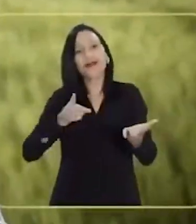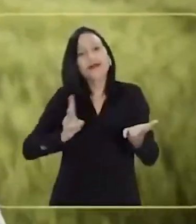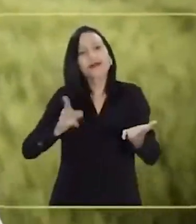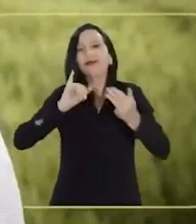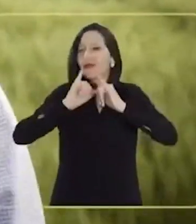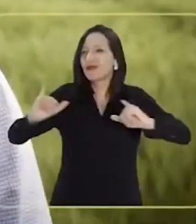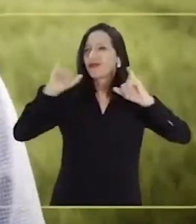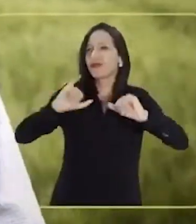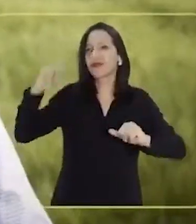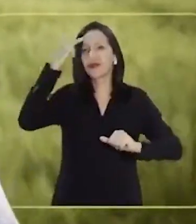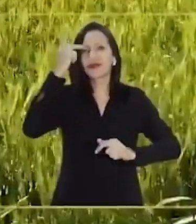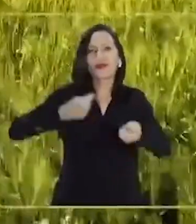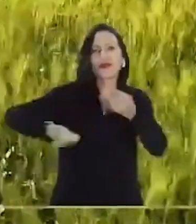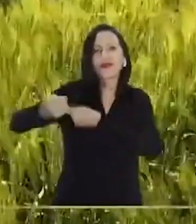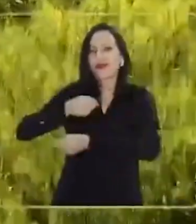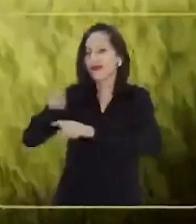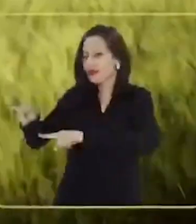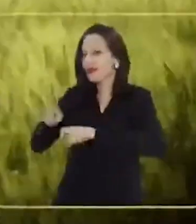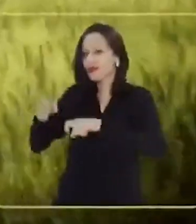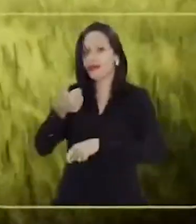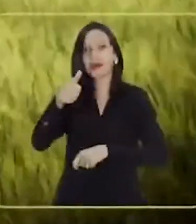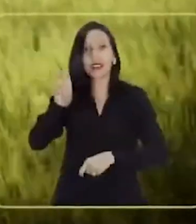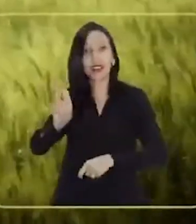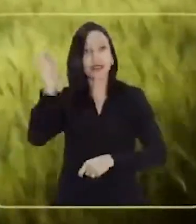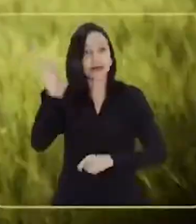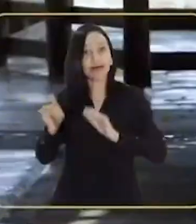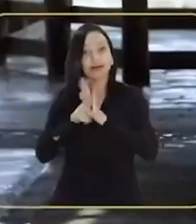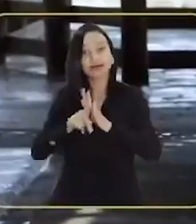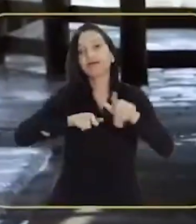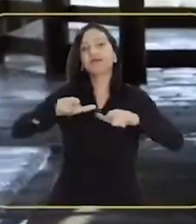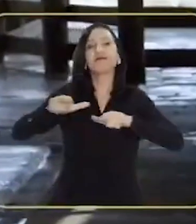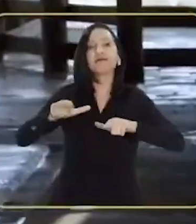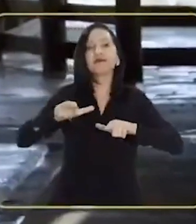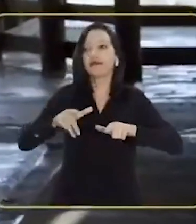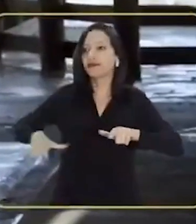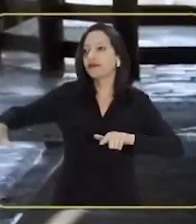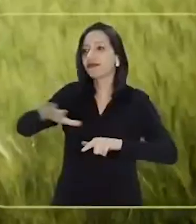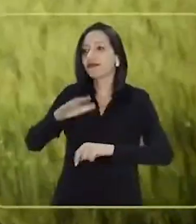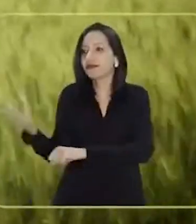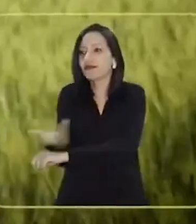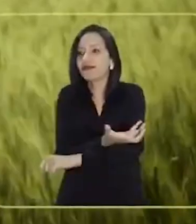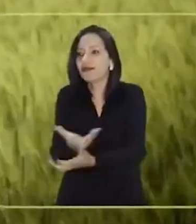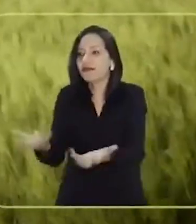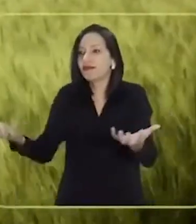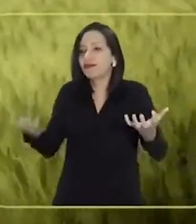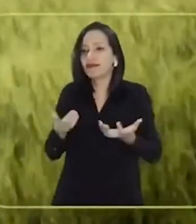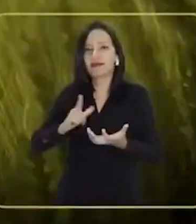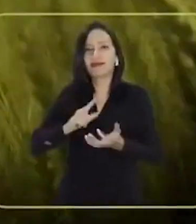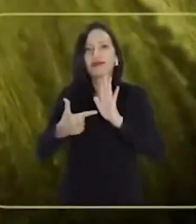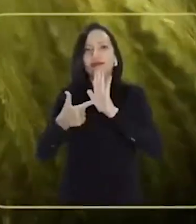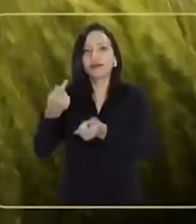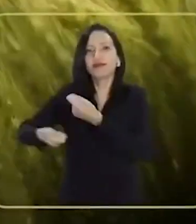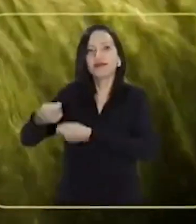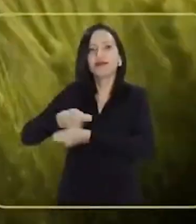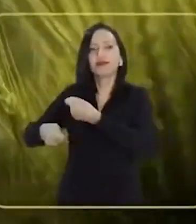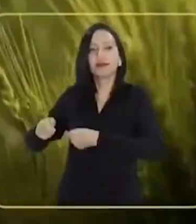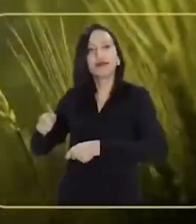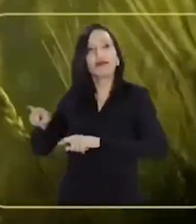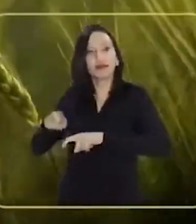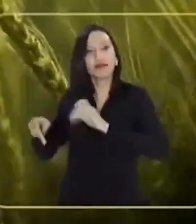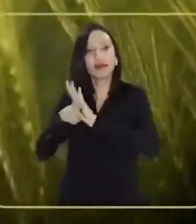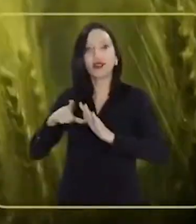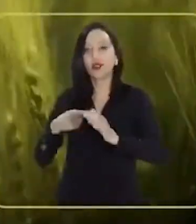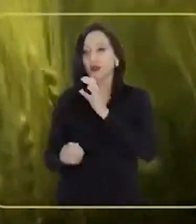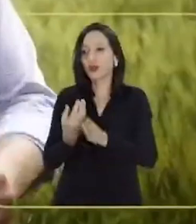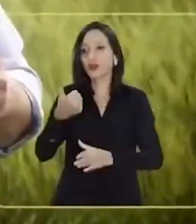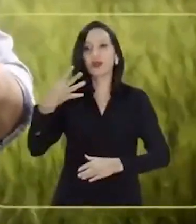vocês Porque sempre digo que São Paulo é agro 15% dos empregos do estado estão no campo E o agronegócio representa 14% De tudo que é